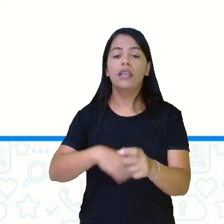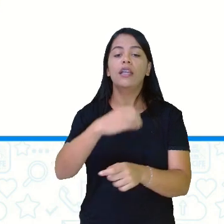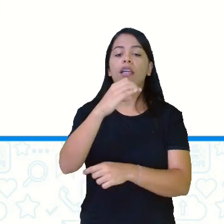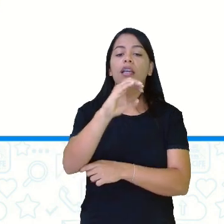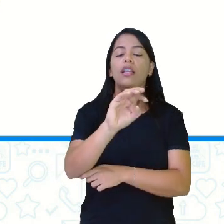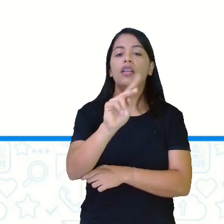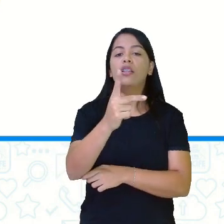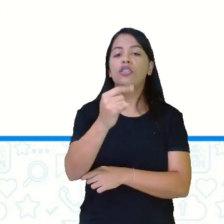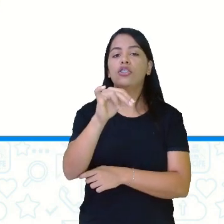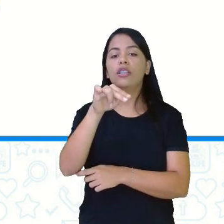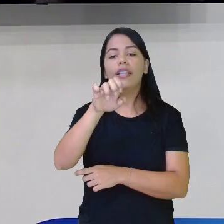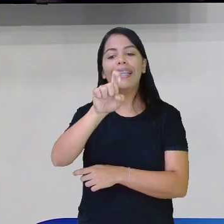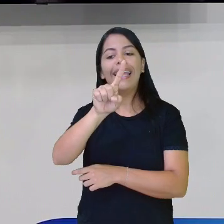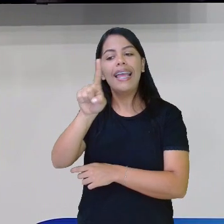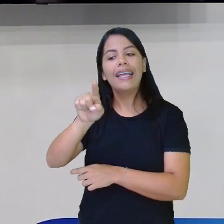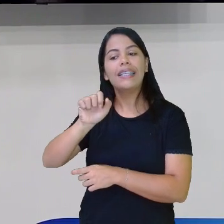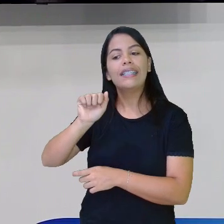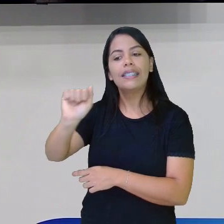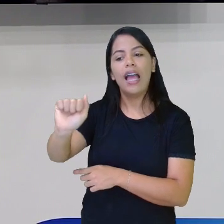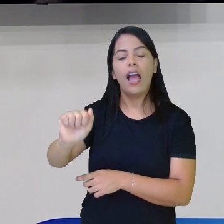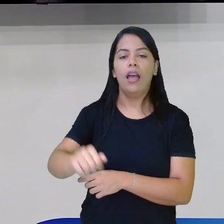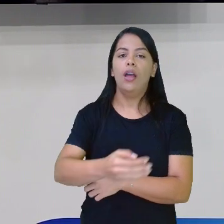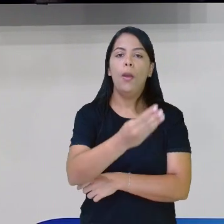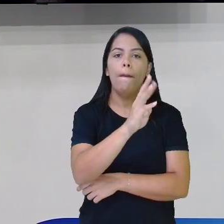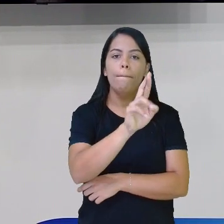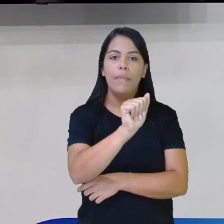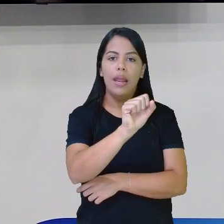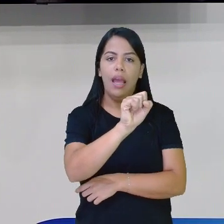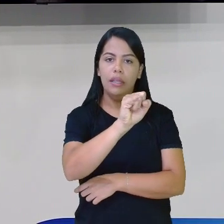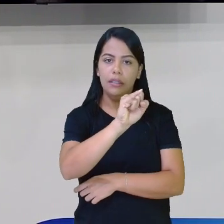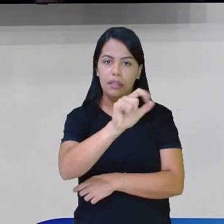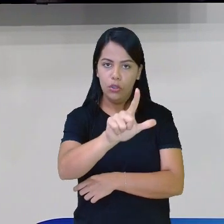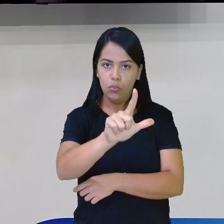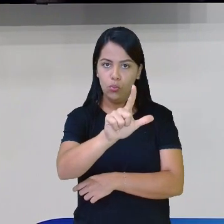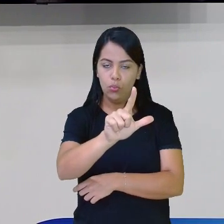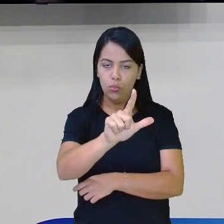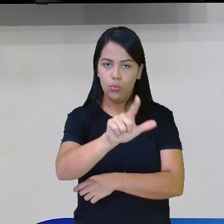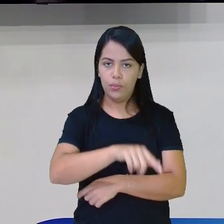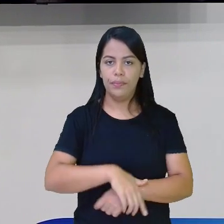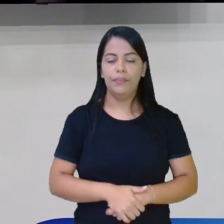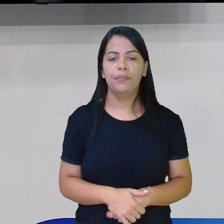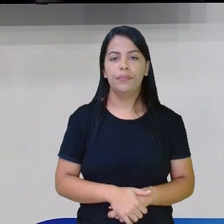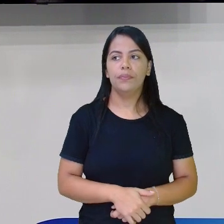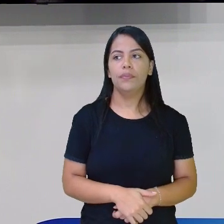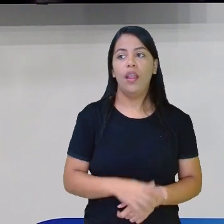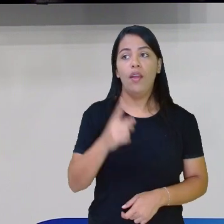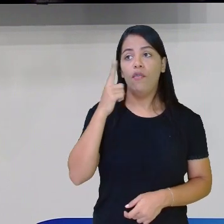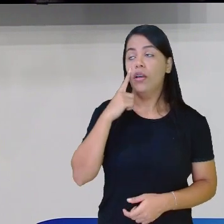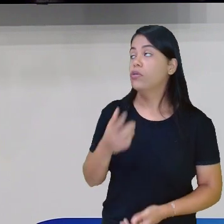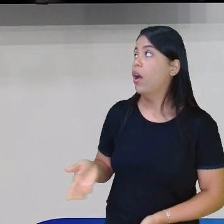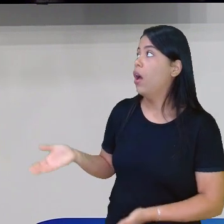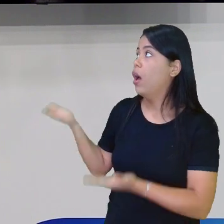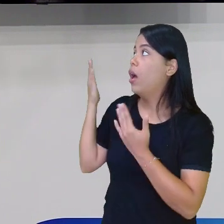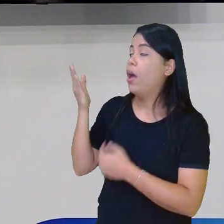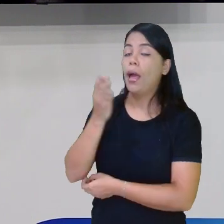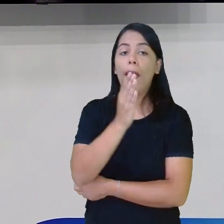Brasileiro, olha. Brasil. Vê a terminação.